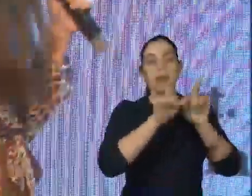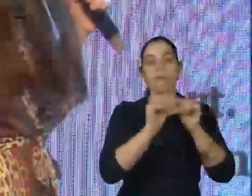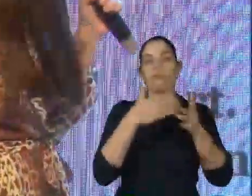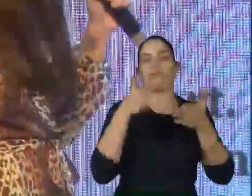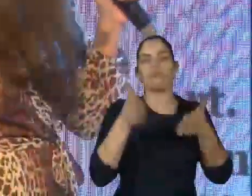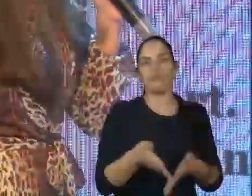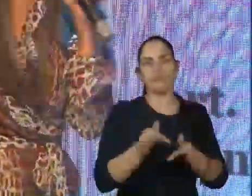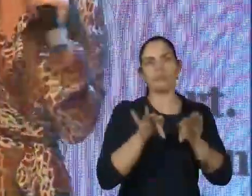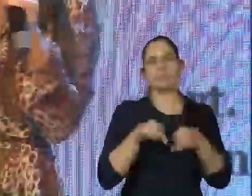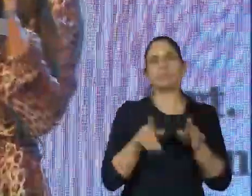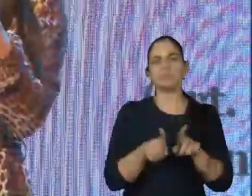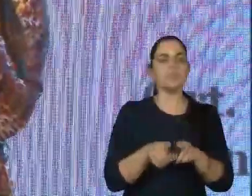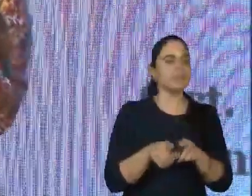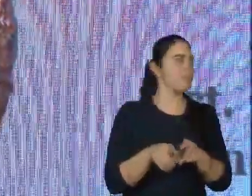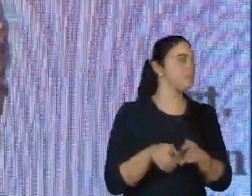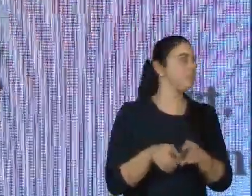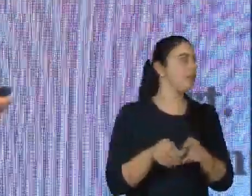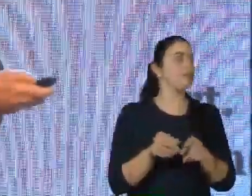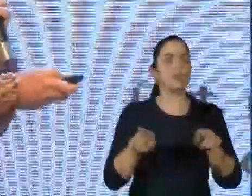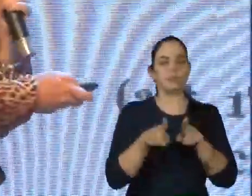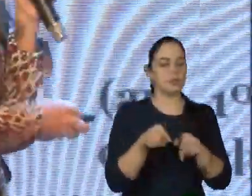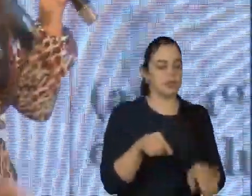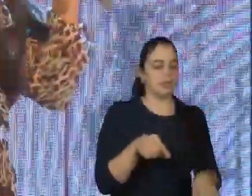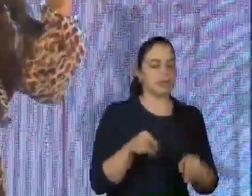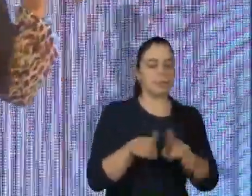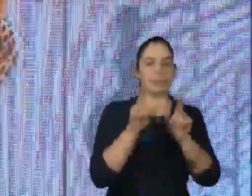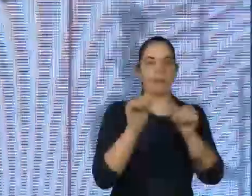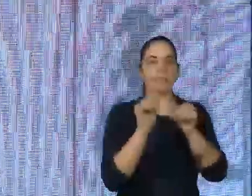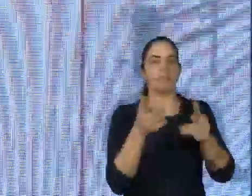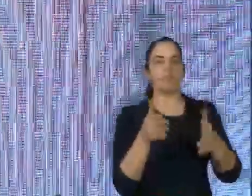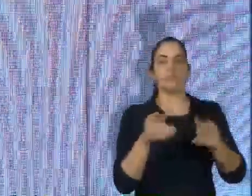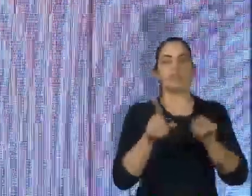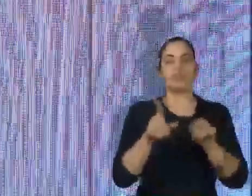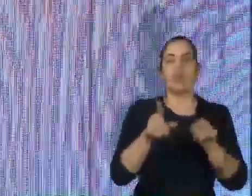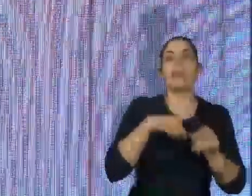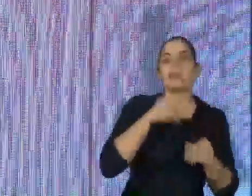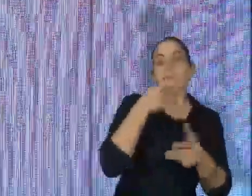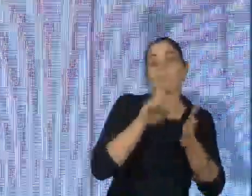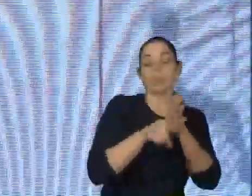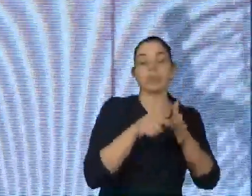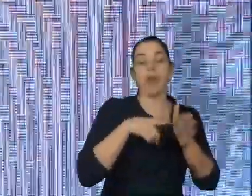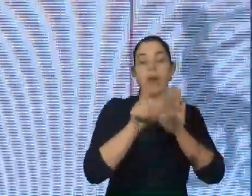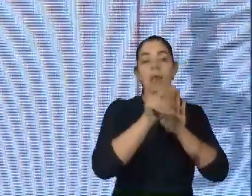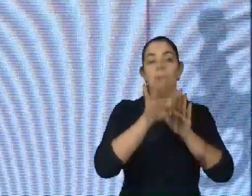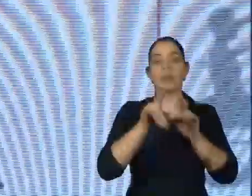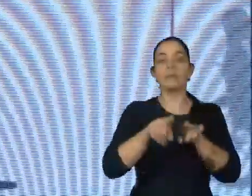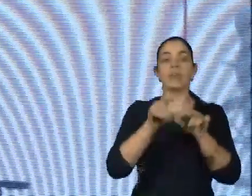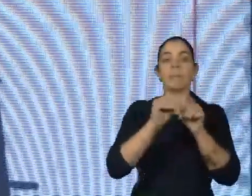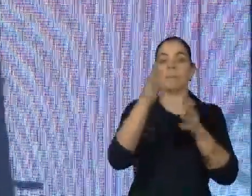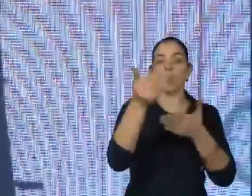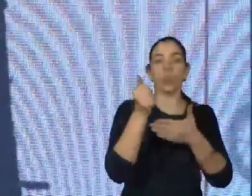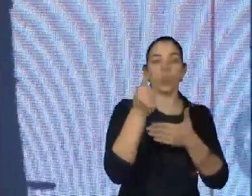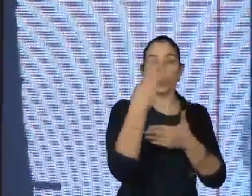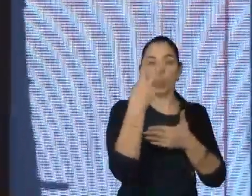quando o ambiente se torna plenamente acessível. Eu peguei essas duas imagens